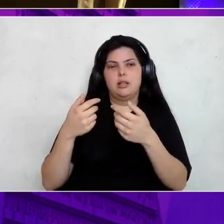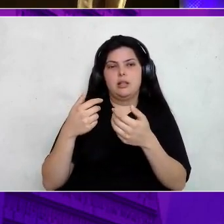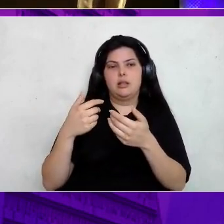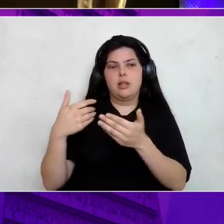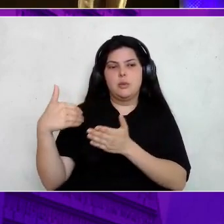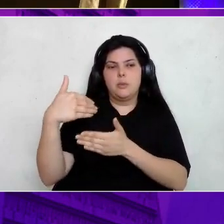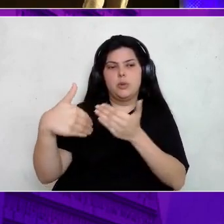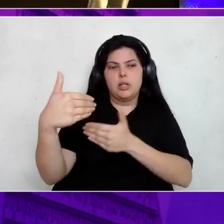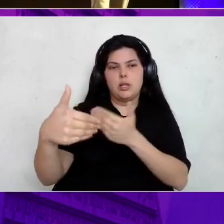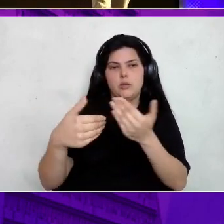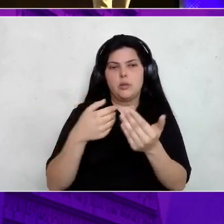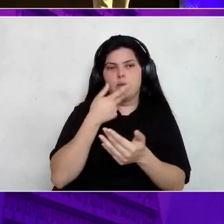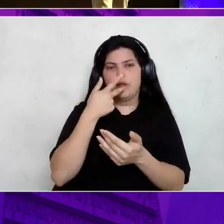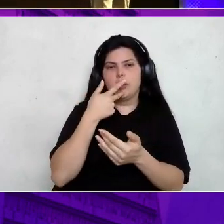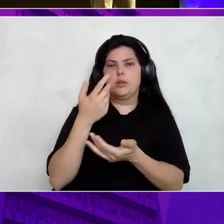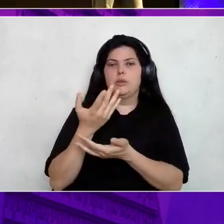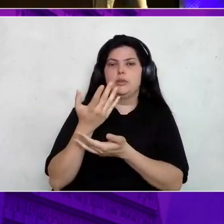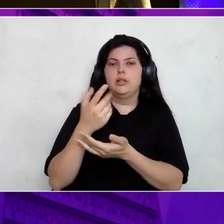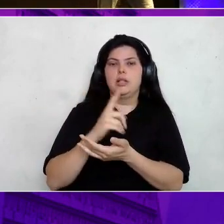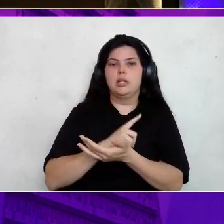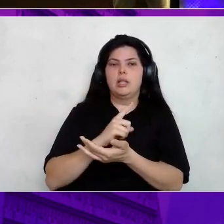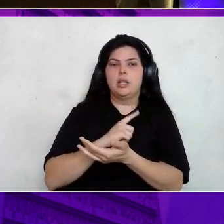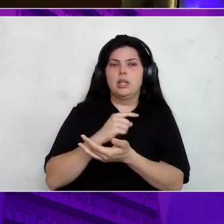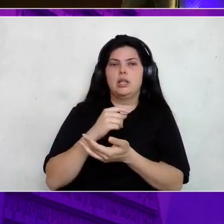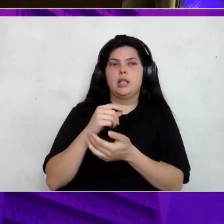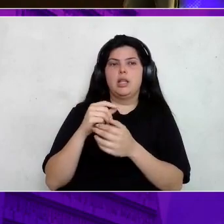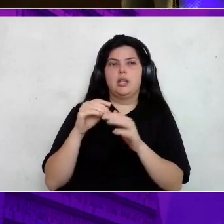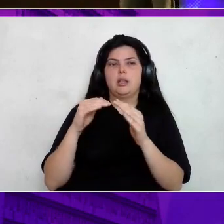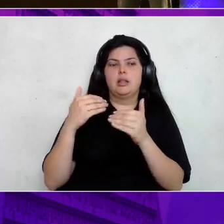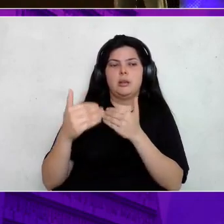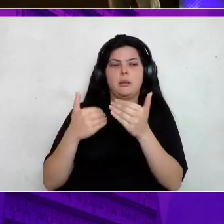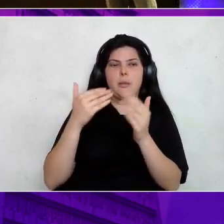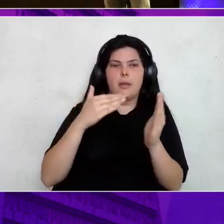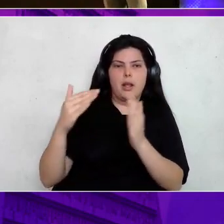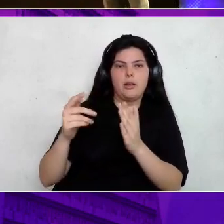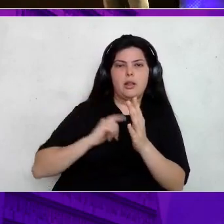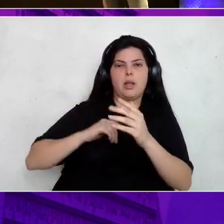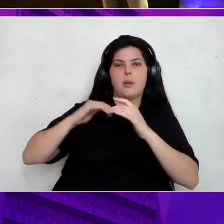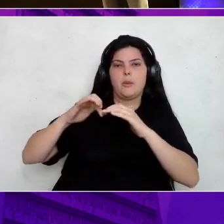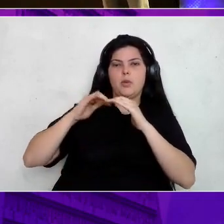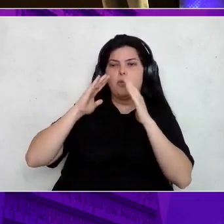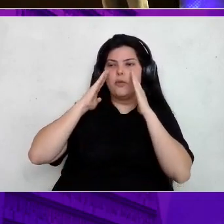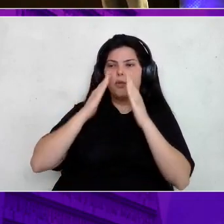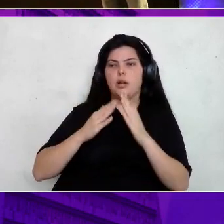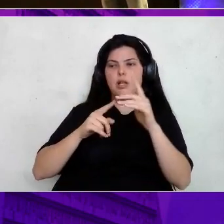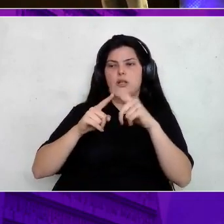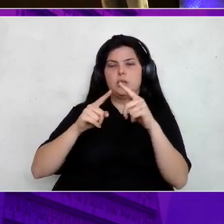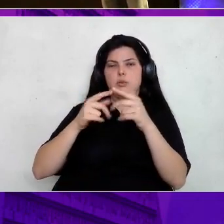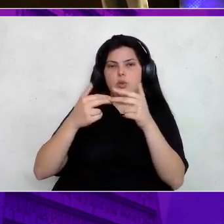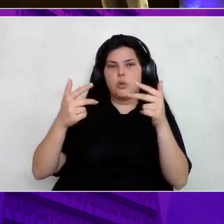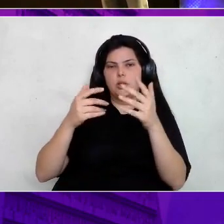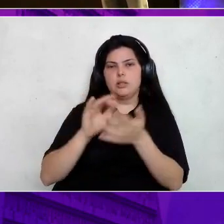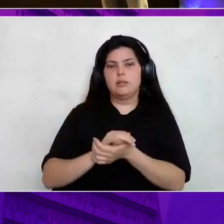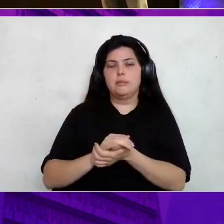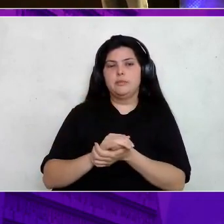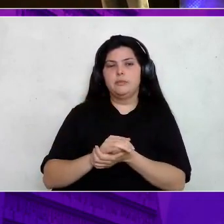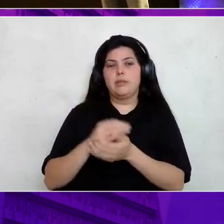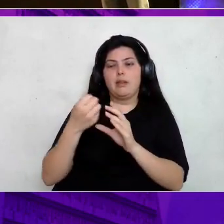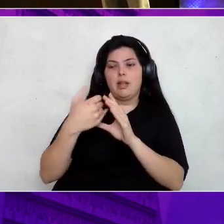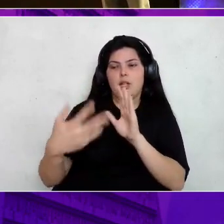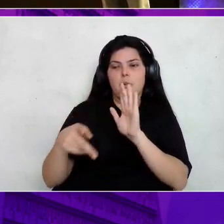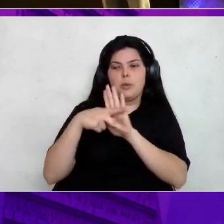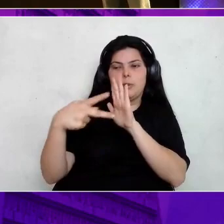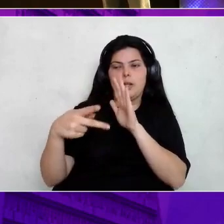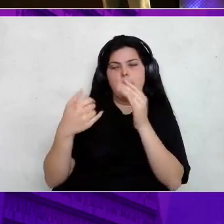Esses workloads. Então, a gente tem um workload transacional. Então, a gente tem um motor lá focado só nesse tipo de workload. Eu tenho essas características. Então, por exemplo, a